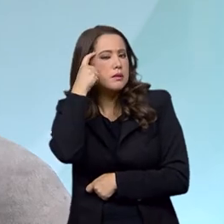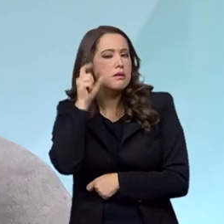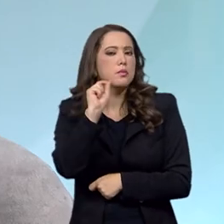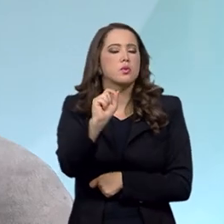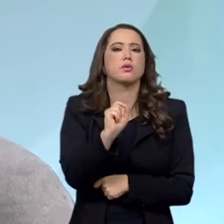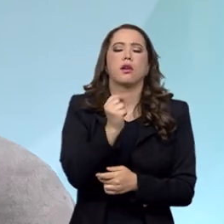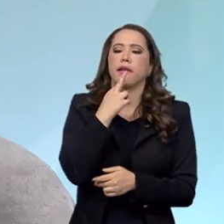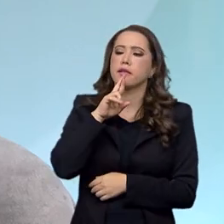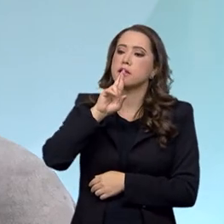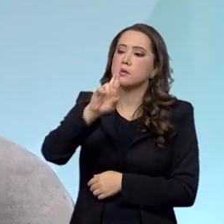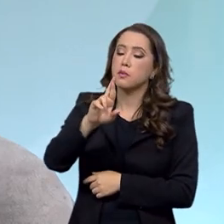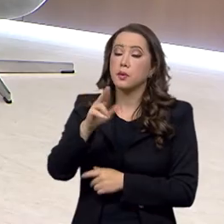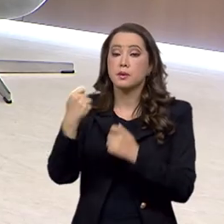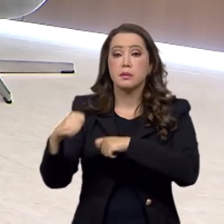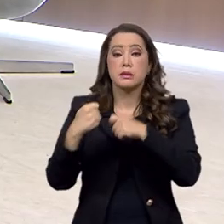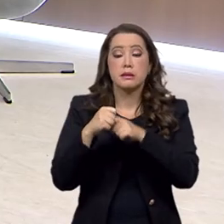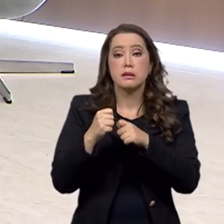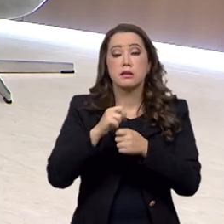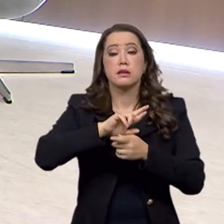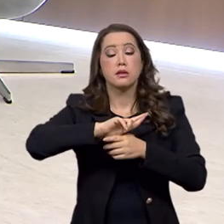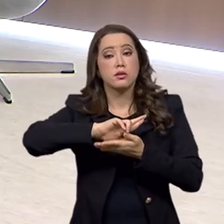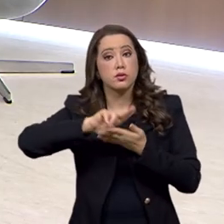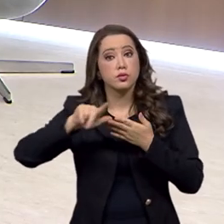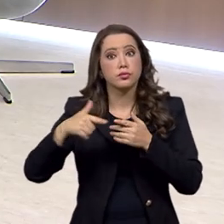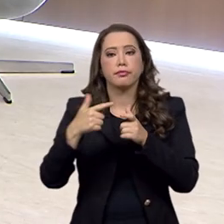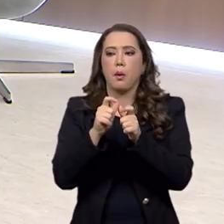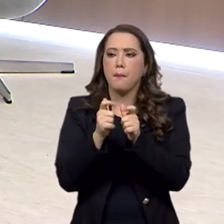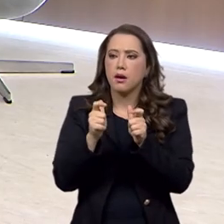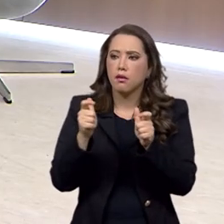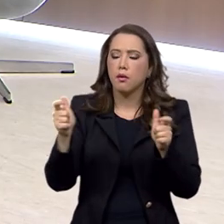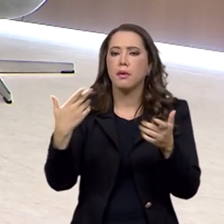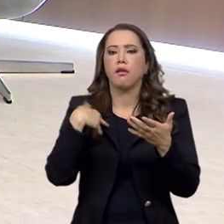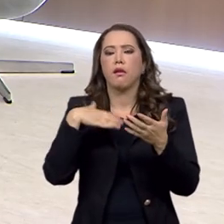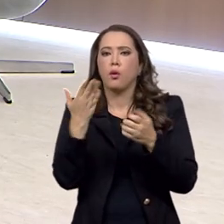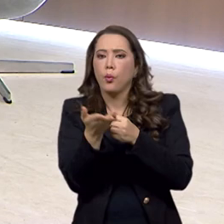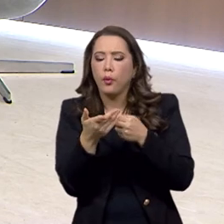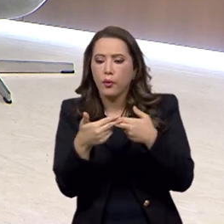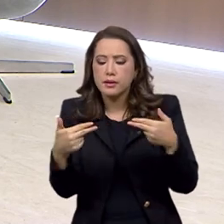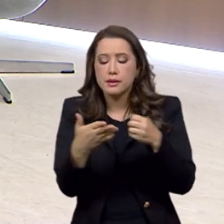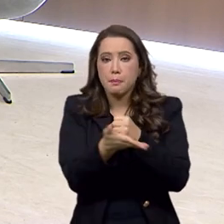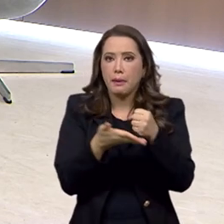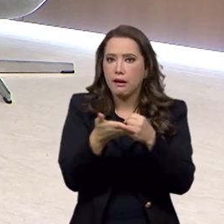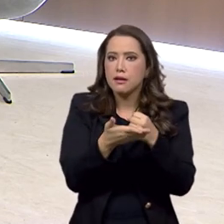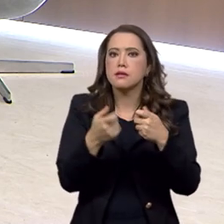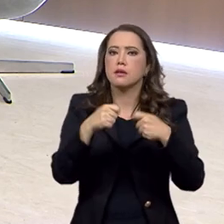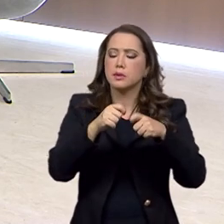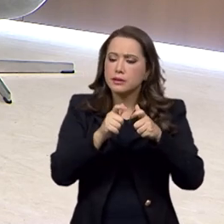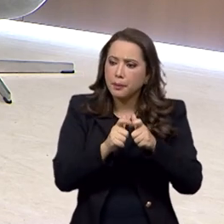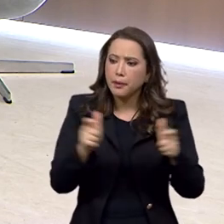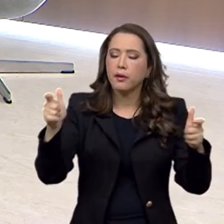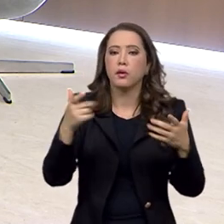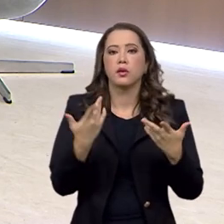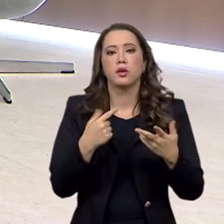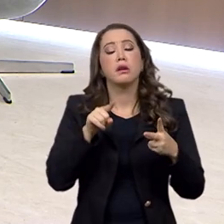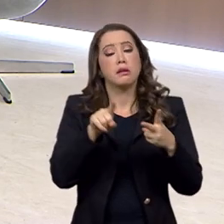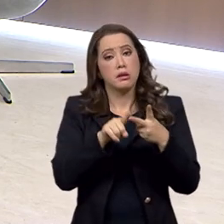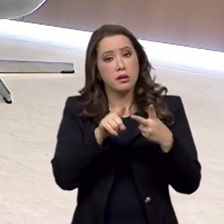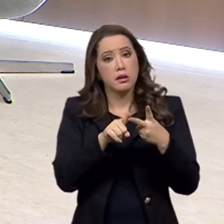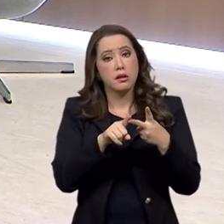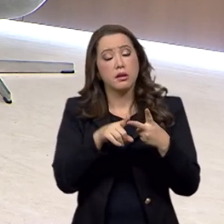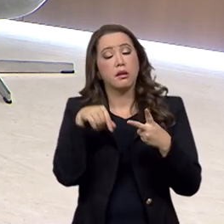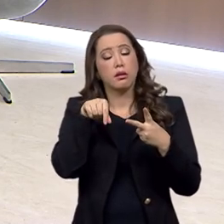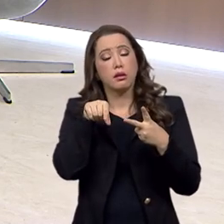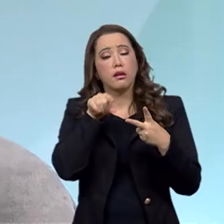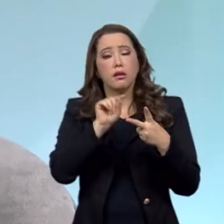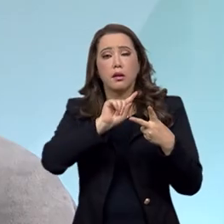passam por soluções maiores, ou seja, estruturais, e por ações menores, aquelas que afetam cada pessoa no